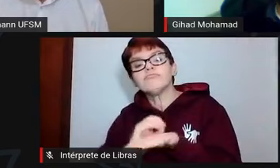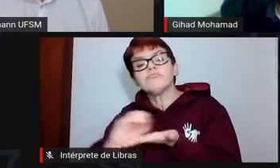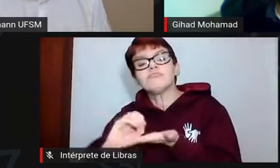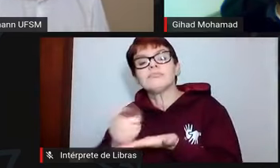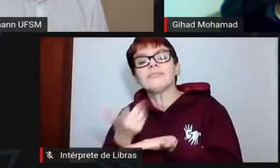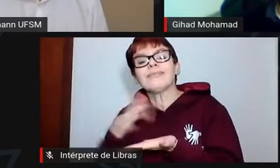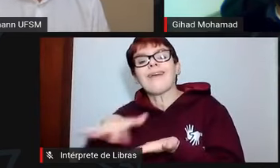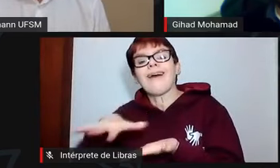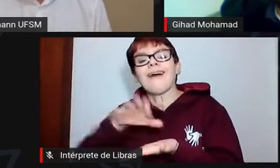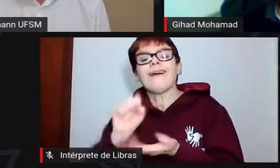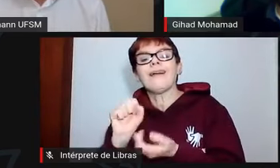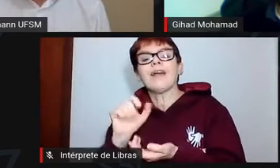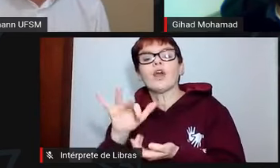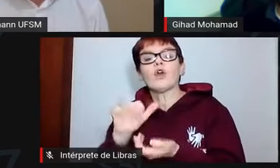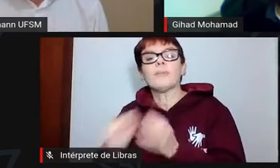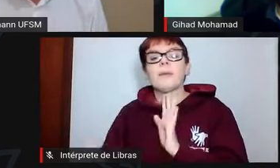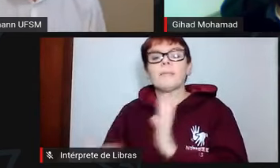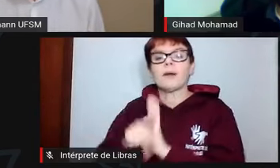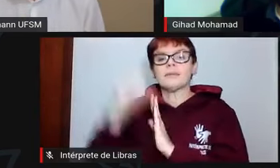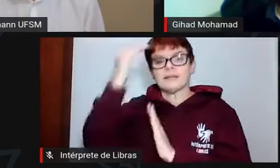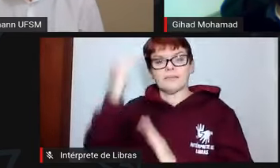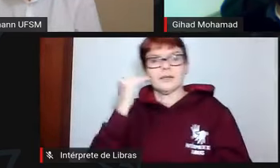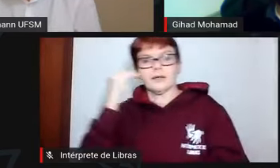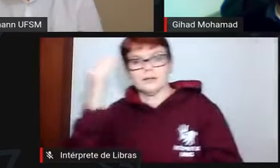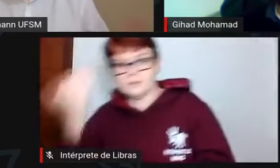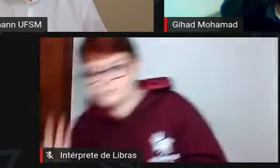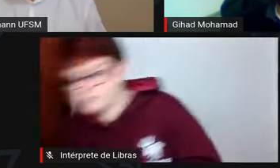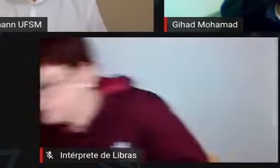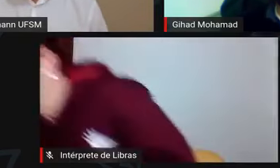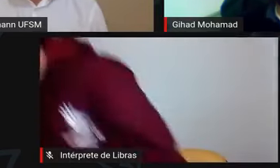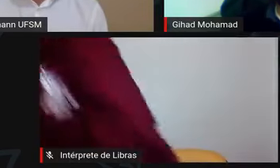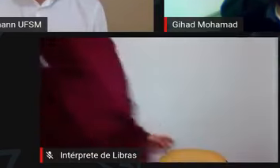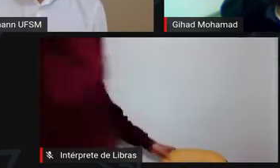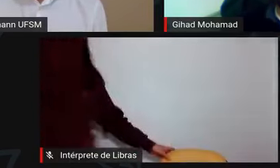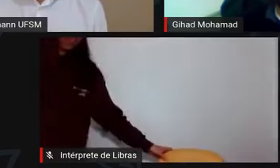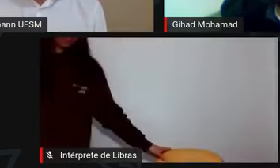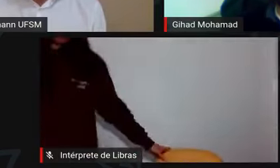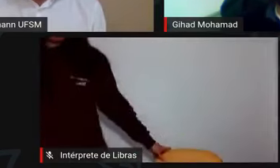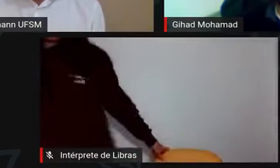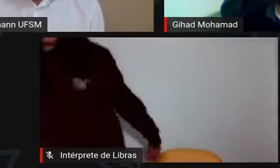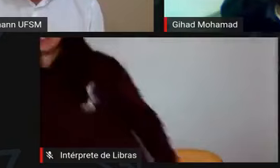de Santa Maria? Porque esse recurso vem para cá e ele é gasto aqui.